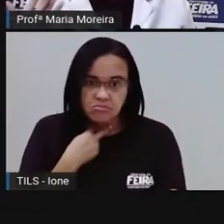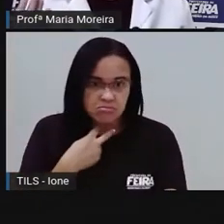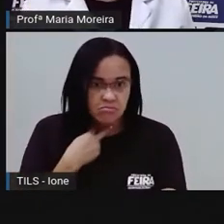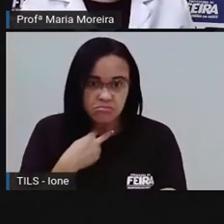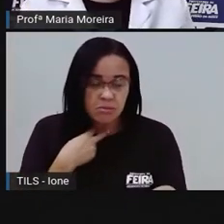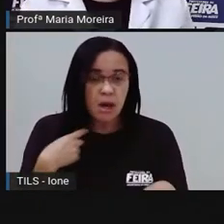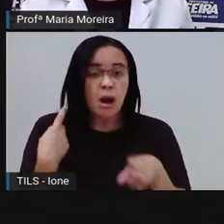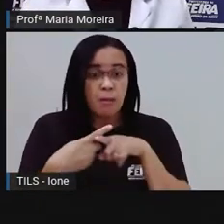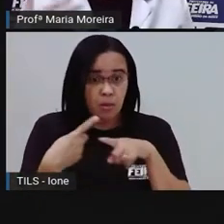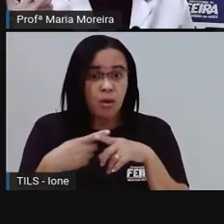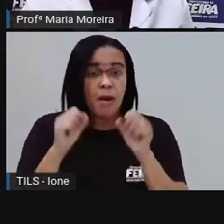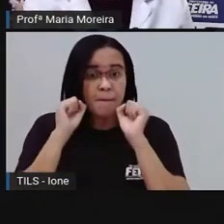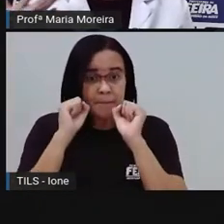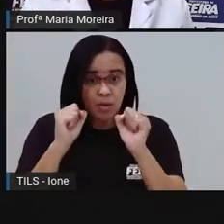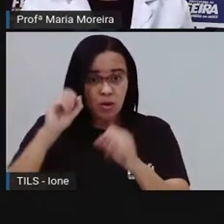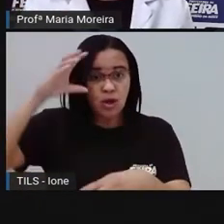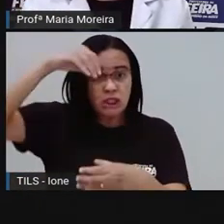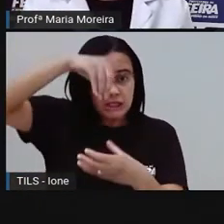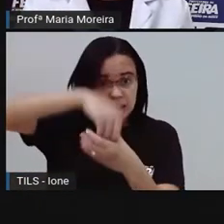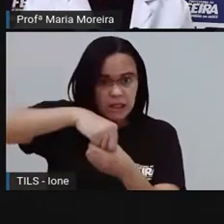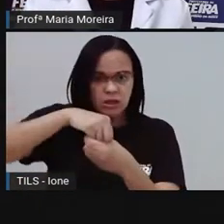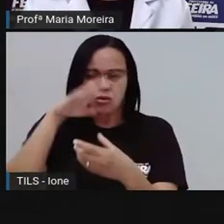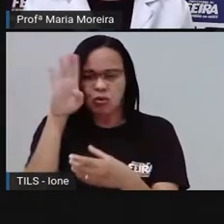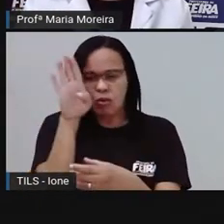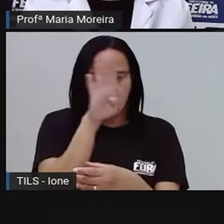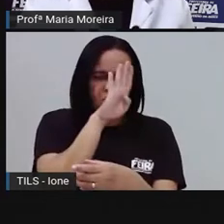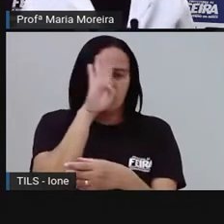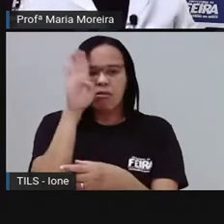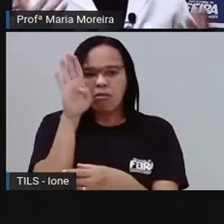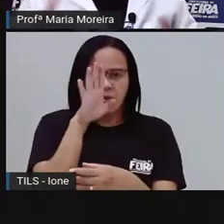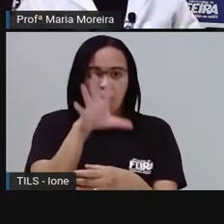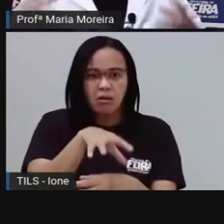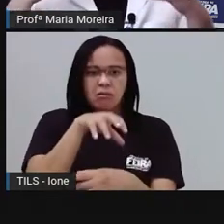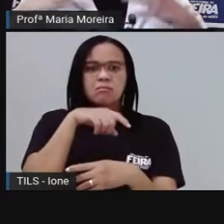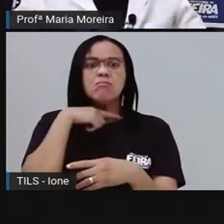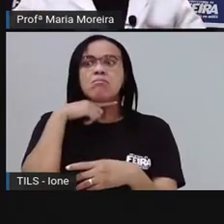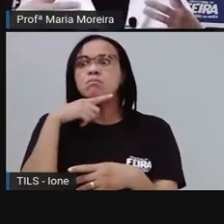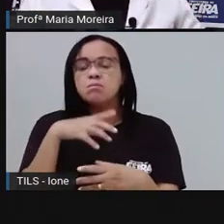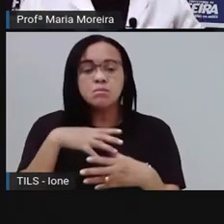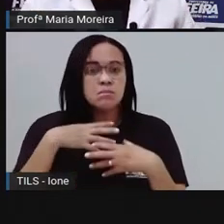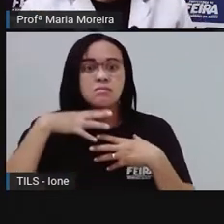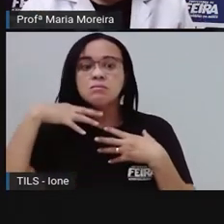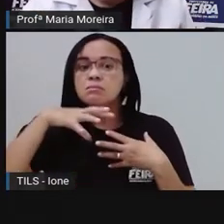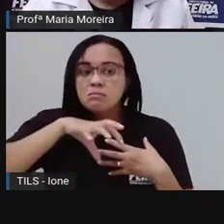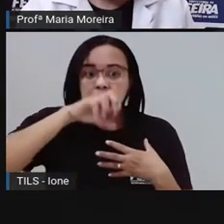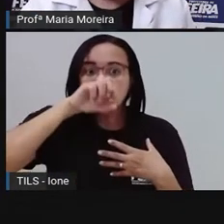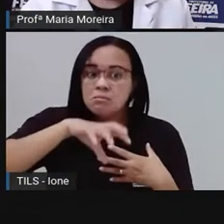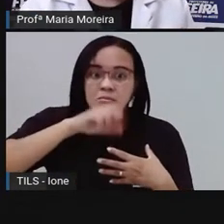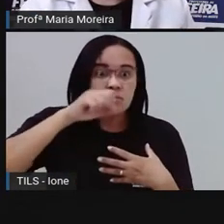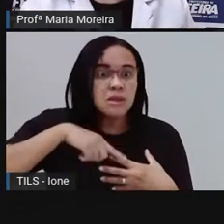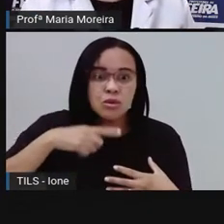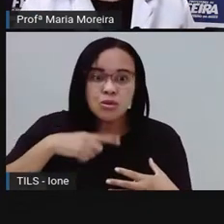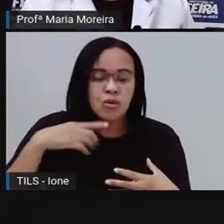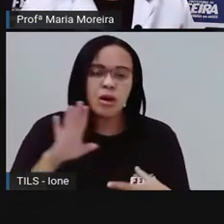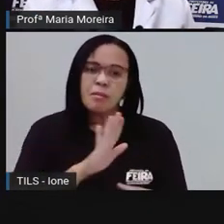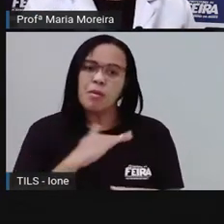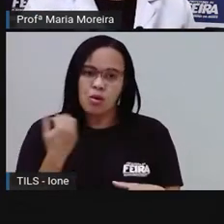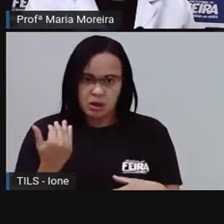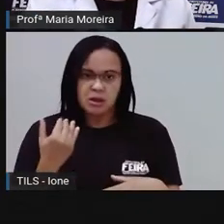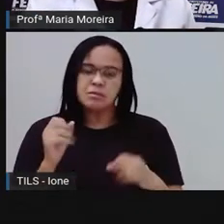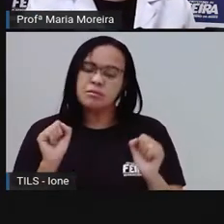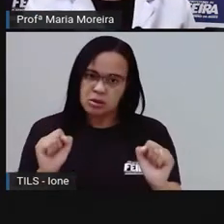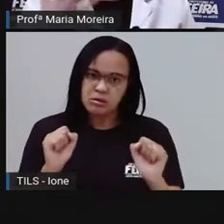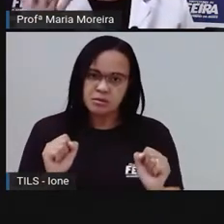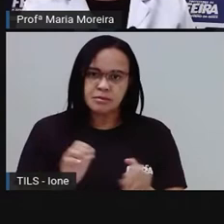Ficar tonto e até morrer por asfixia, por não conseguir respirar. Bom, a